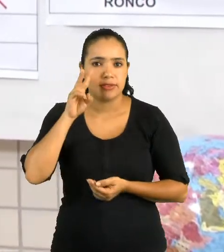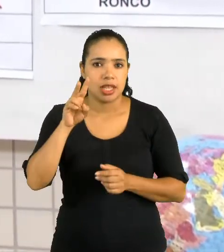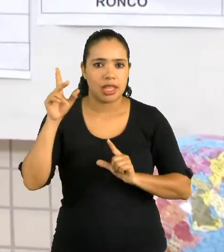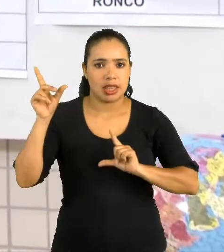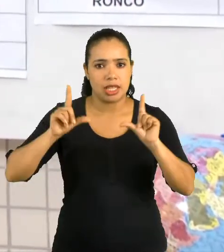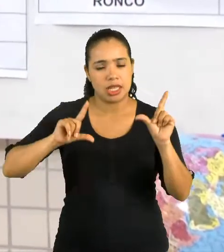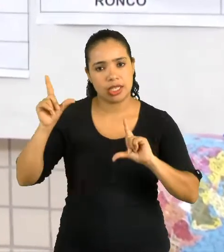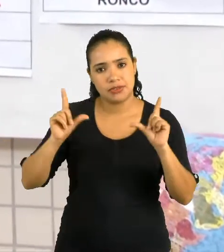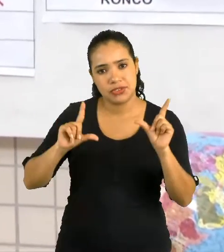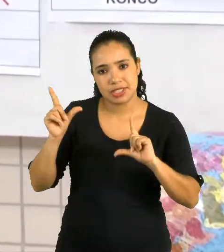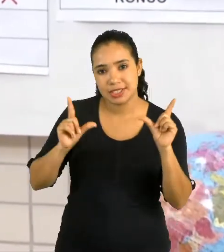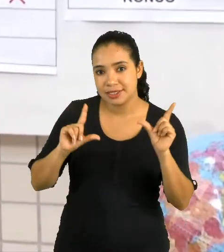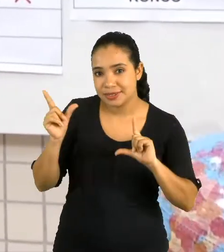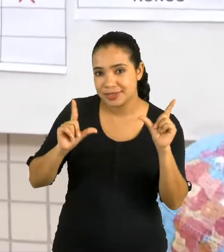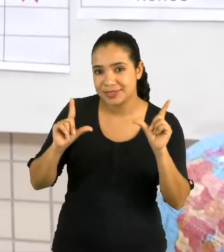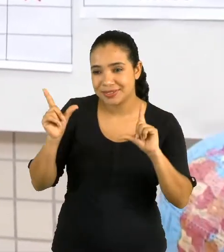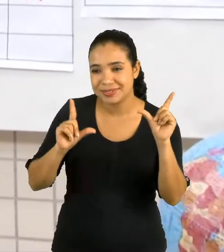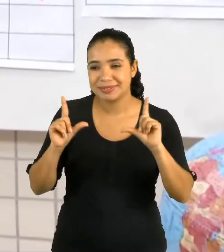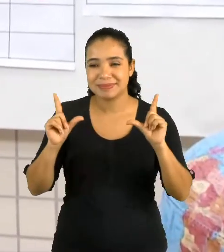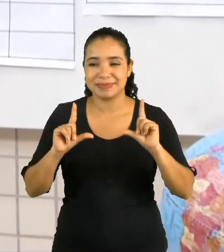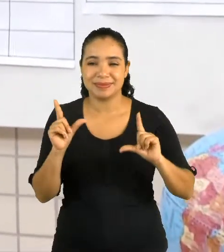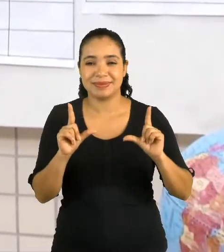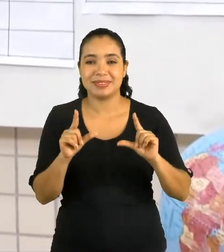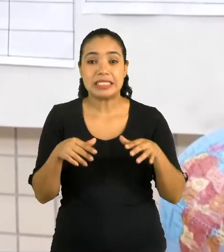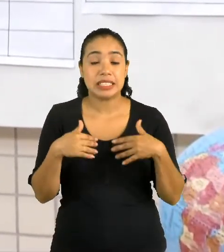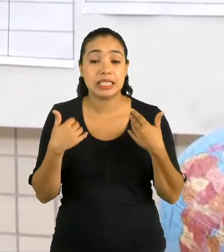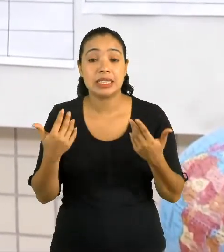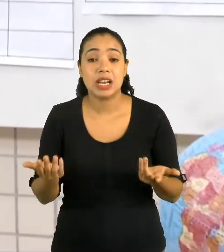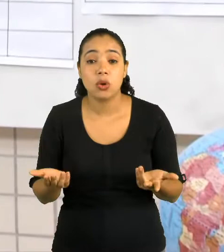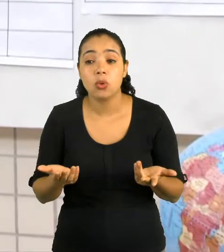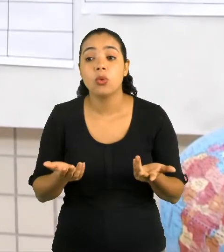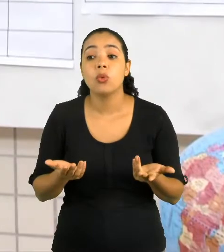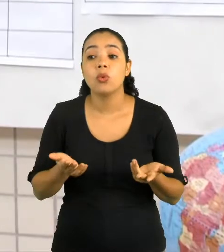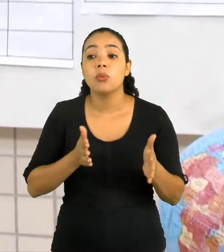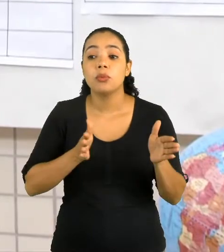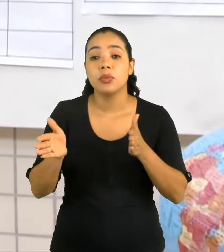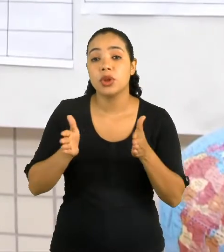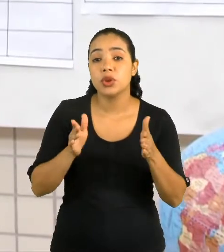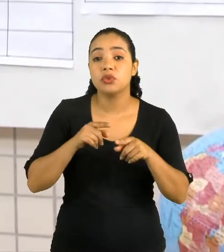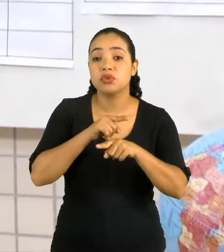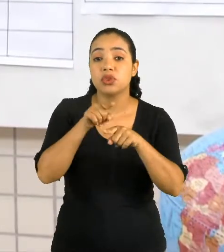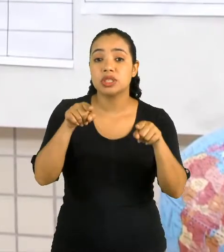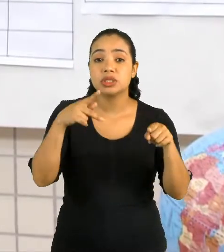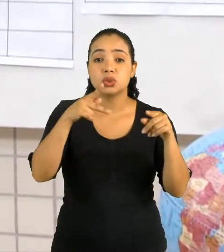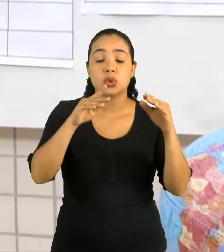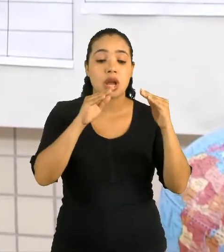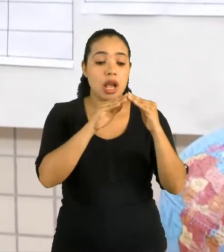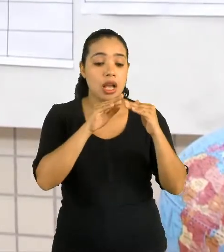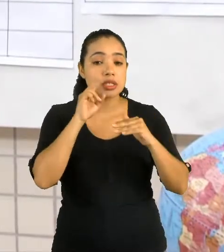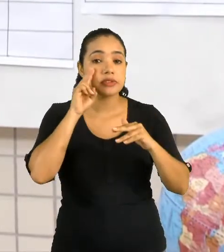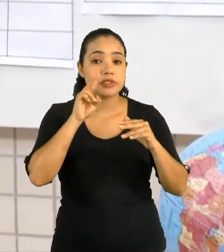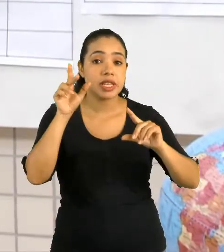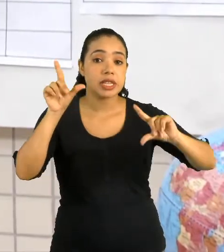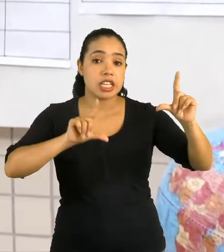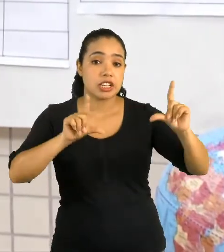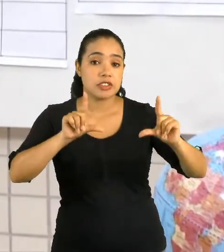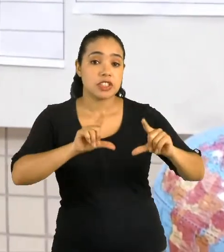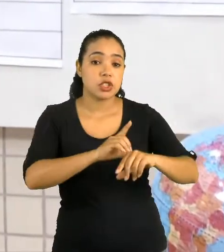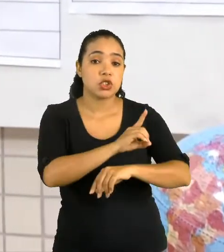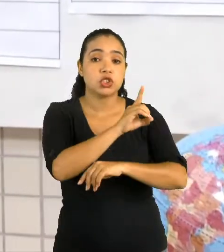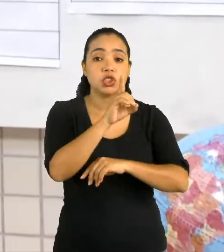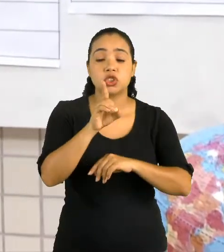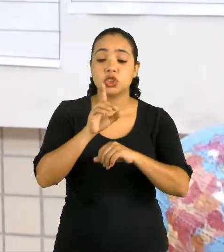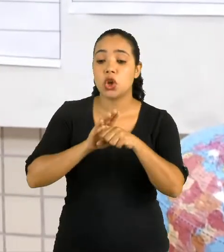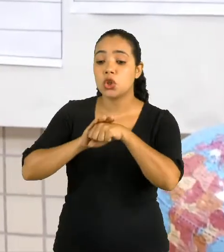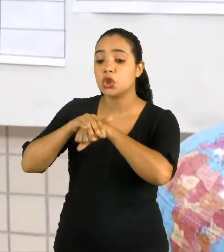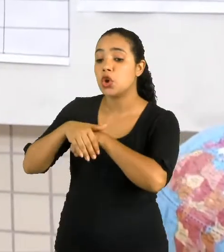Assistir televisão. E aí, qual o período que vocês aí de casa assistem televisão? Dia, noite